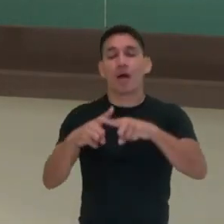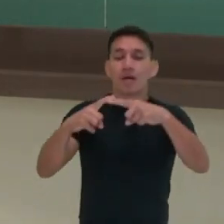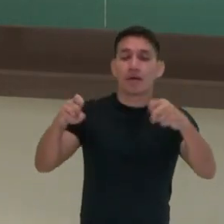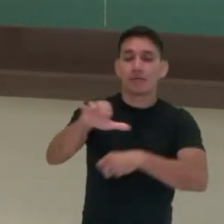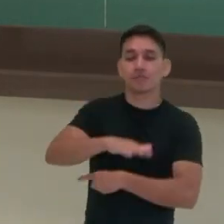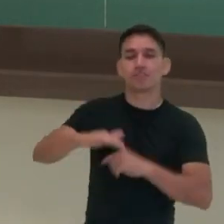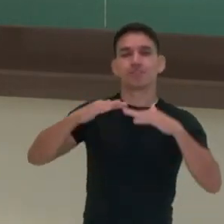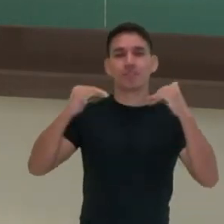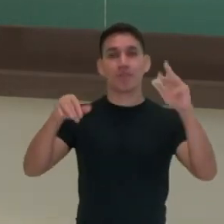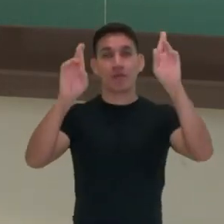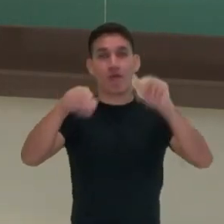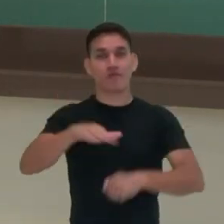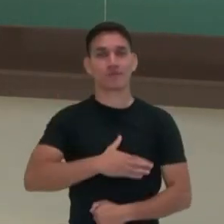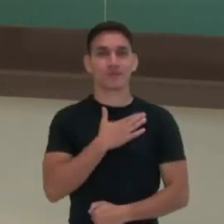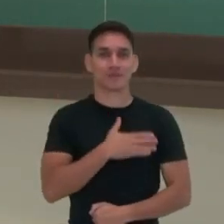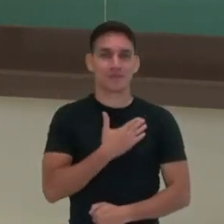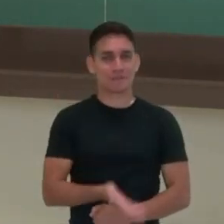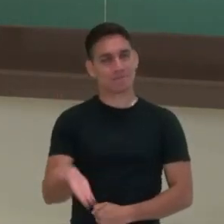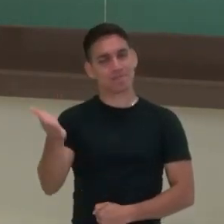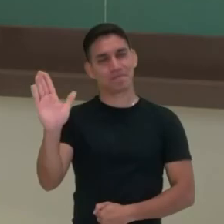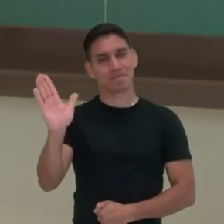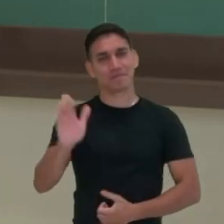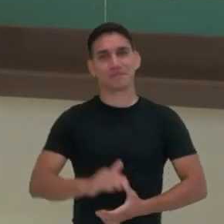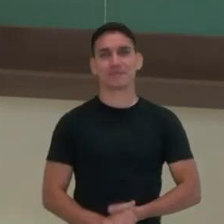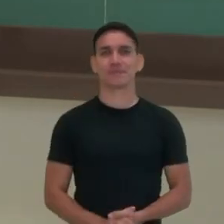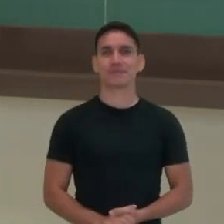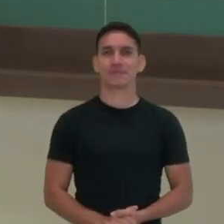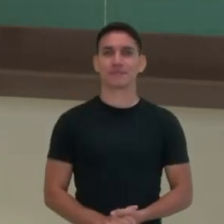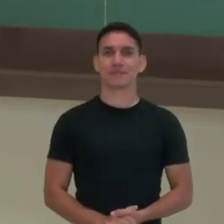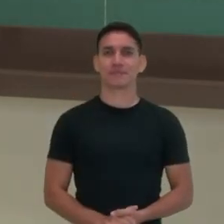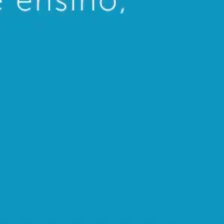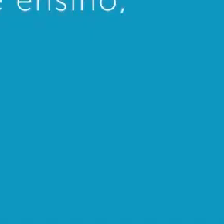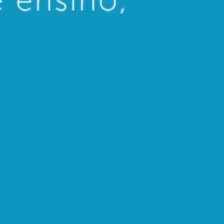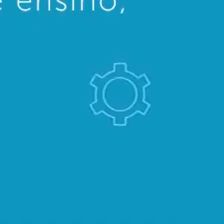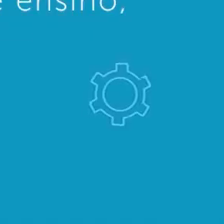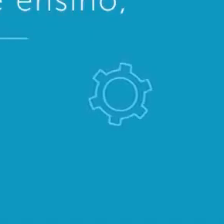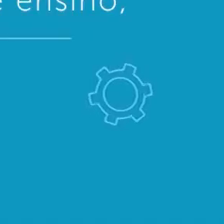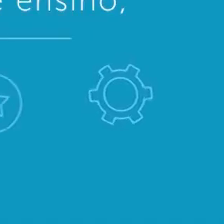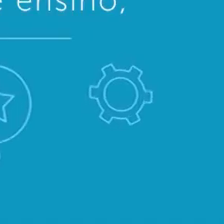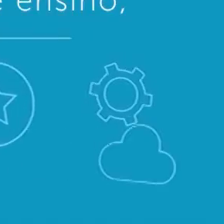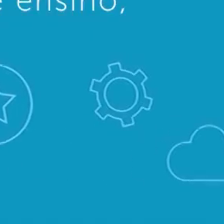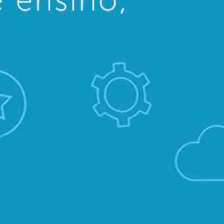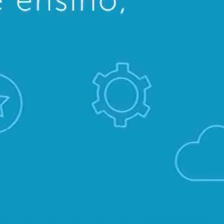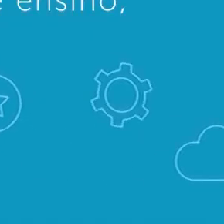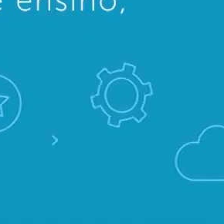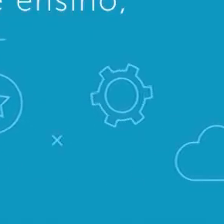estética. Eu espero que vocês tenham gostado e até breve! Tchau,